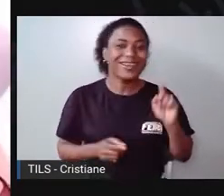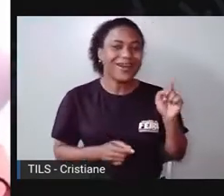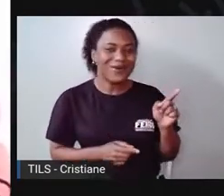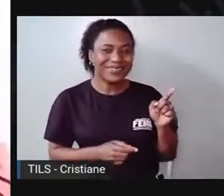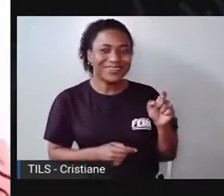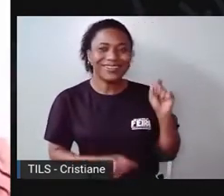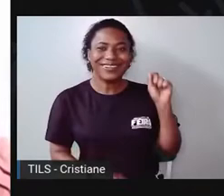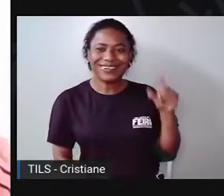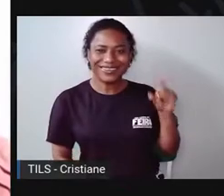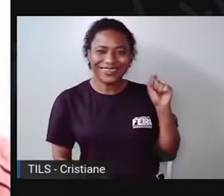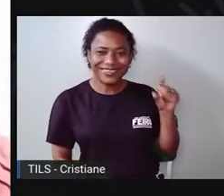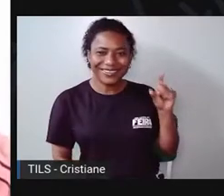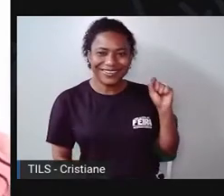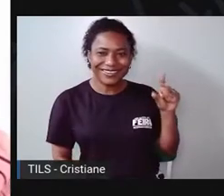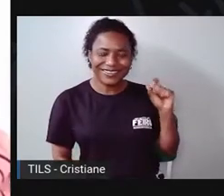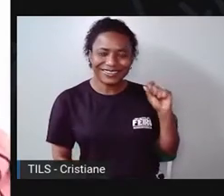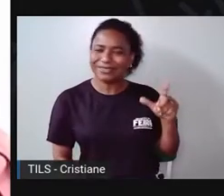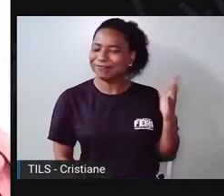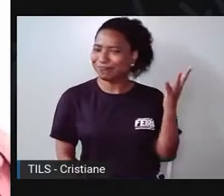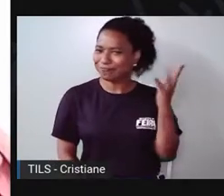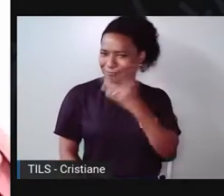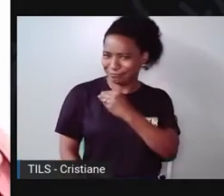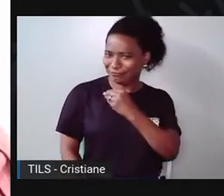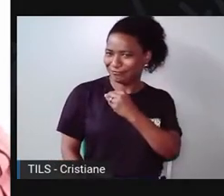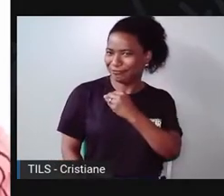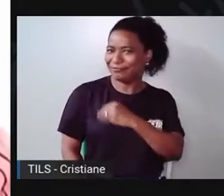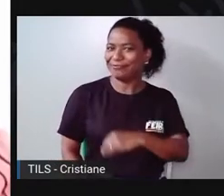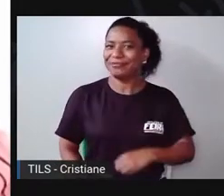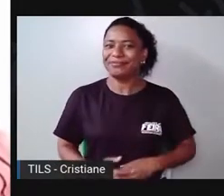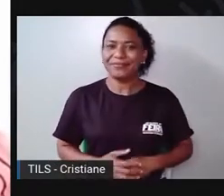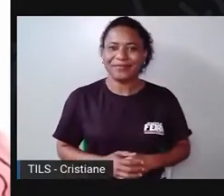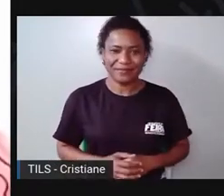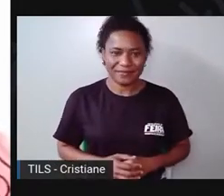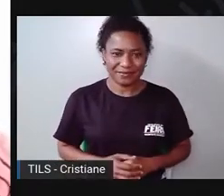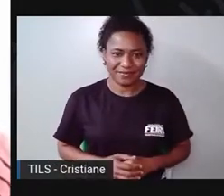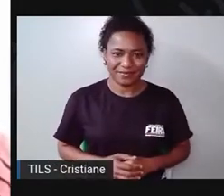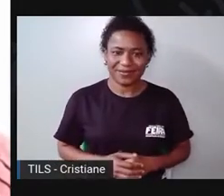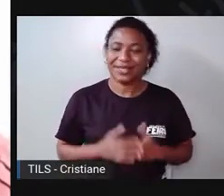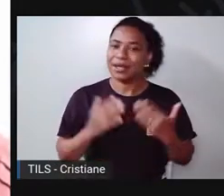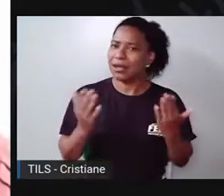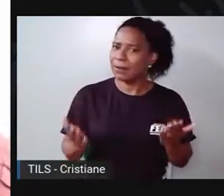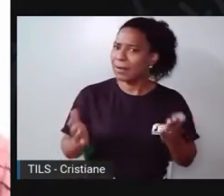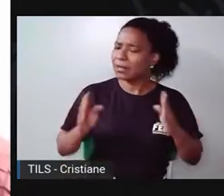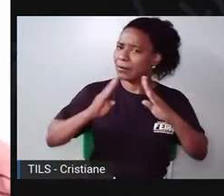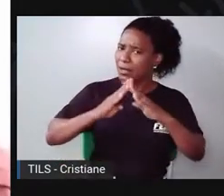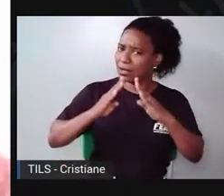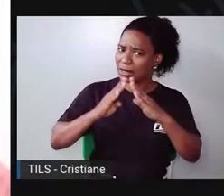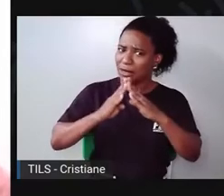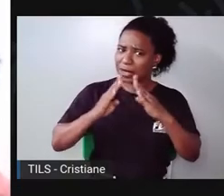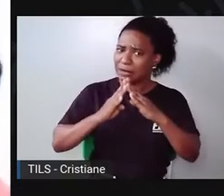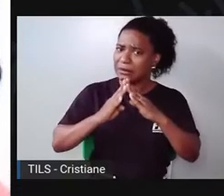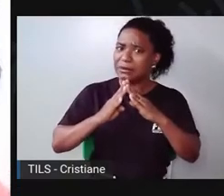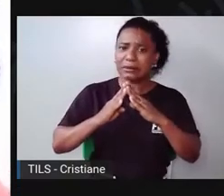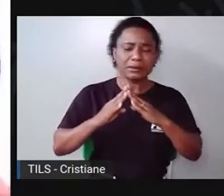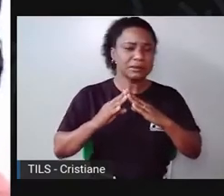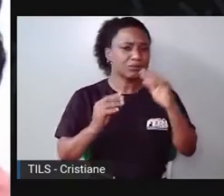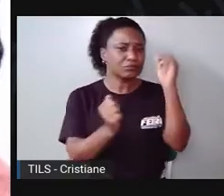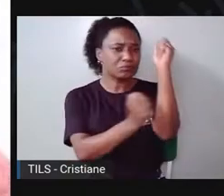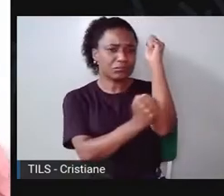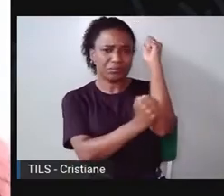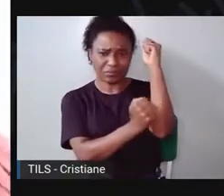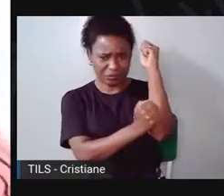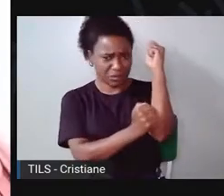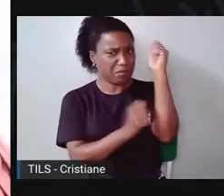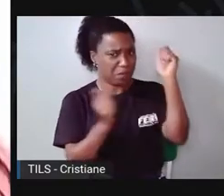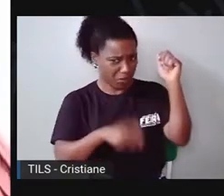Ai, que linda. Colorinda. Ah, mas a que eu peguei na minha casa são dessas, ó. Pode